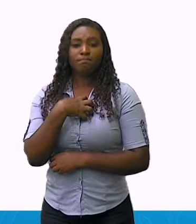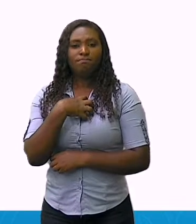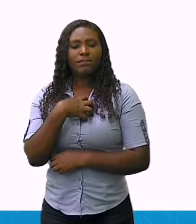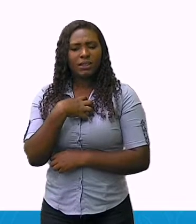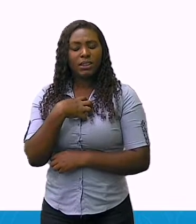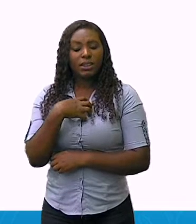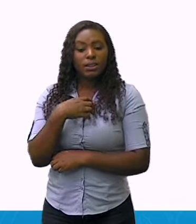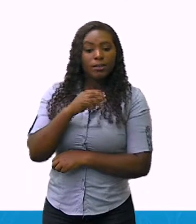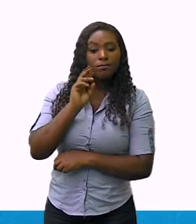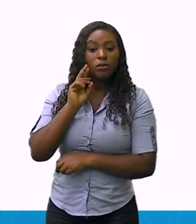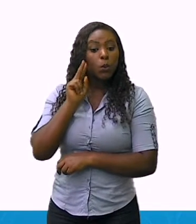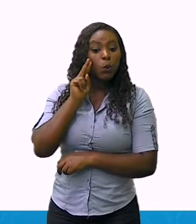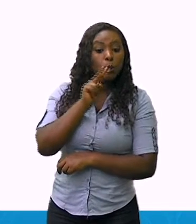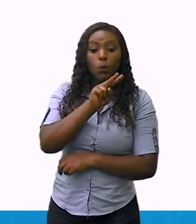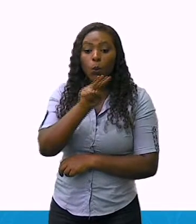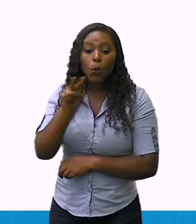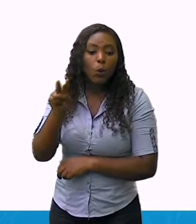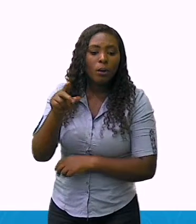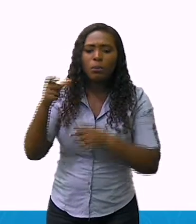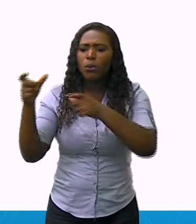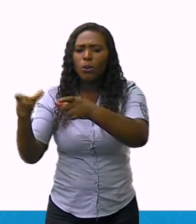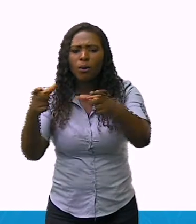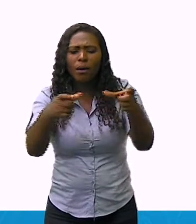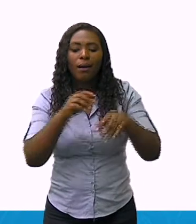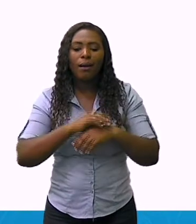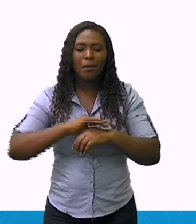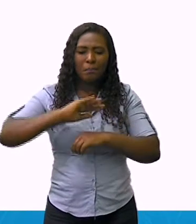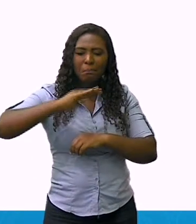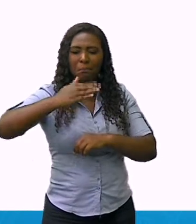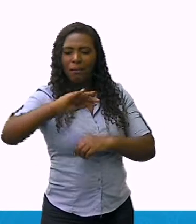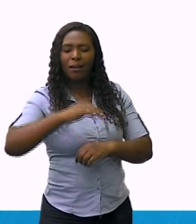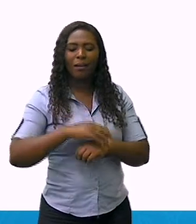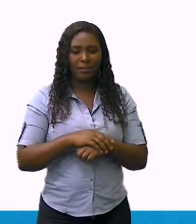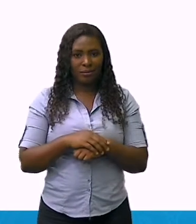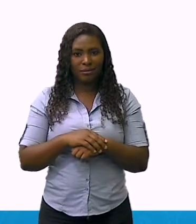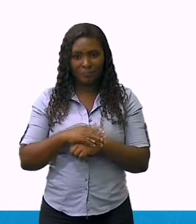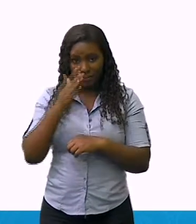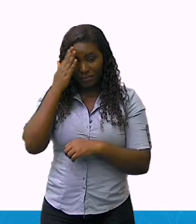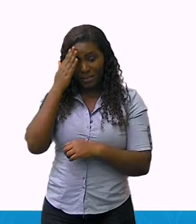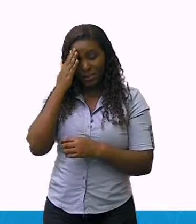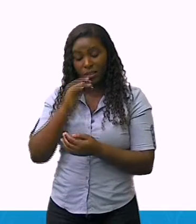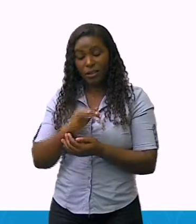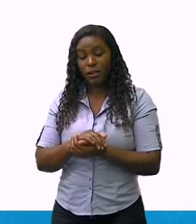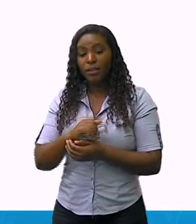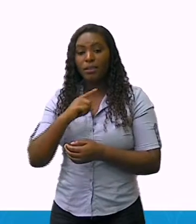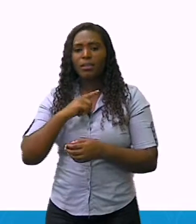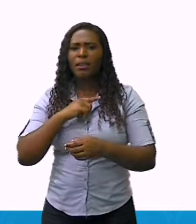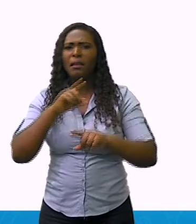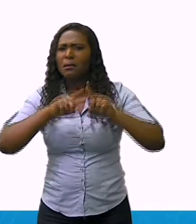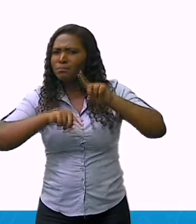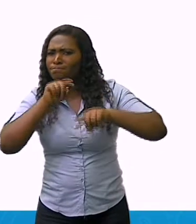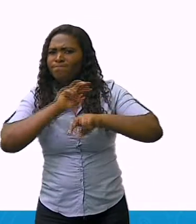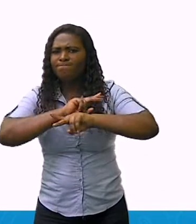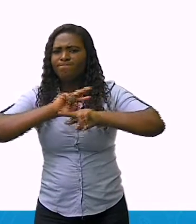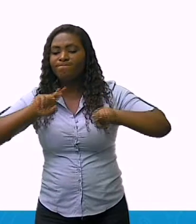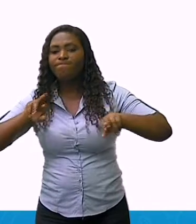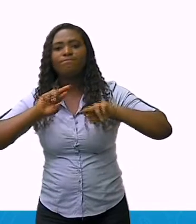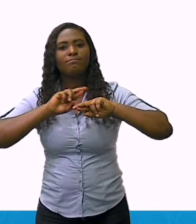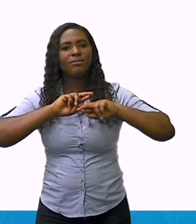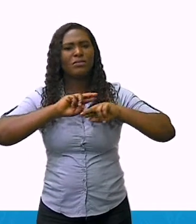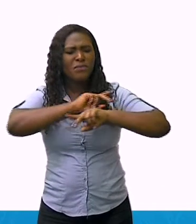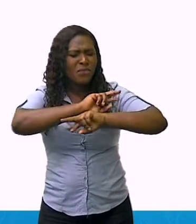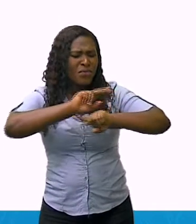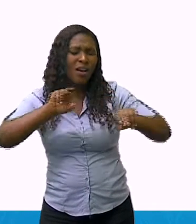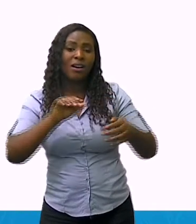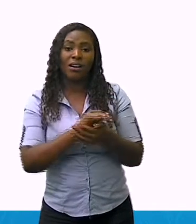nós podemos perceber que, nas paisagens, nós teremos vários elementos que são feitos pelas